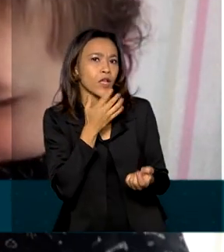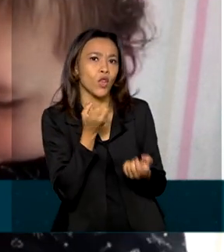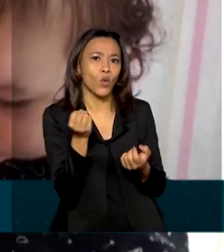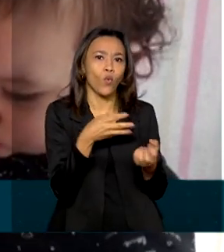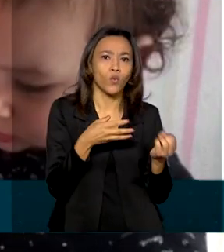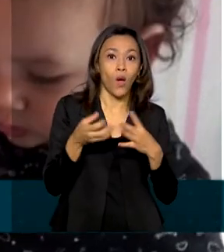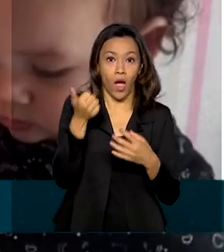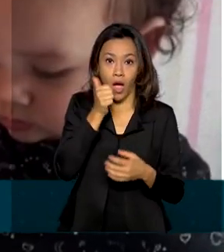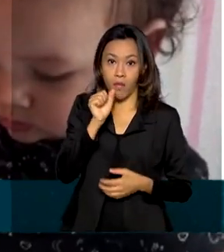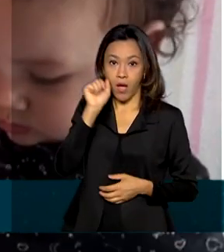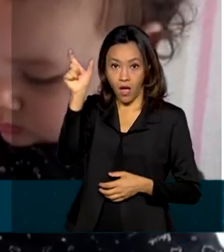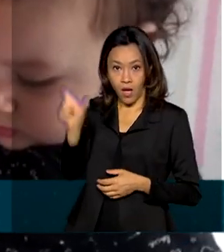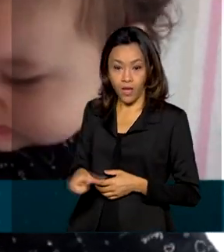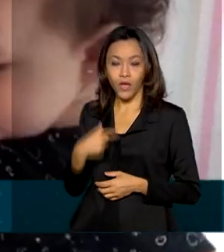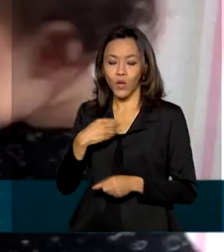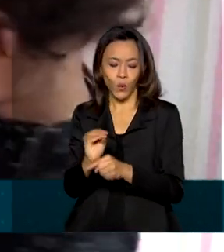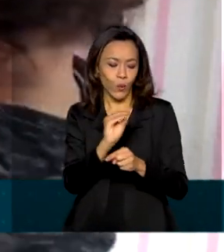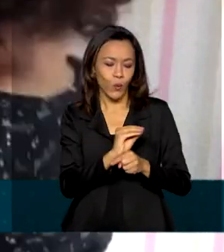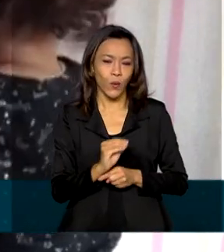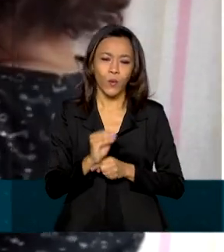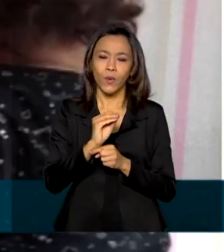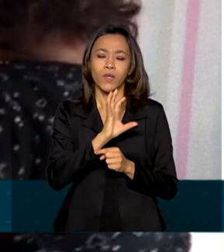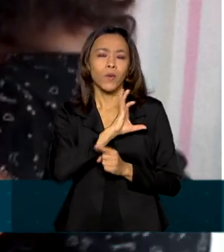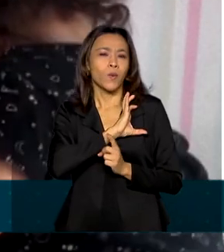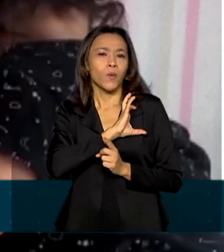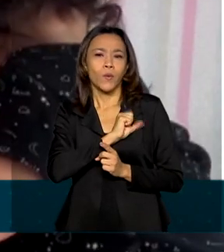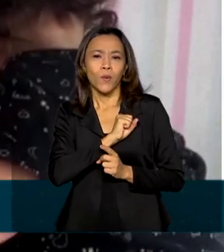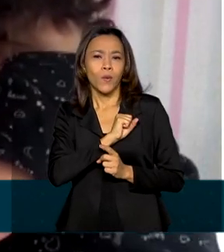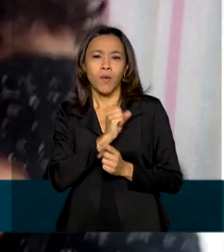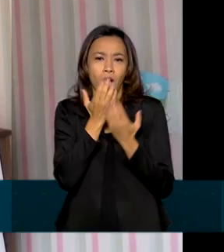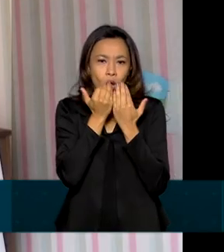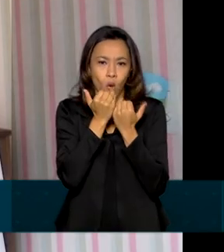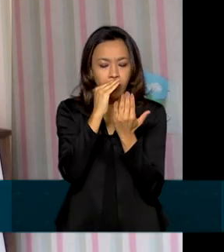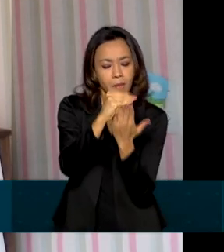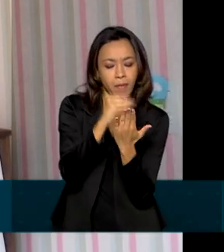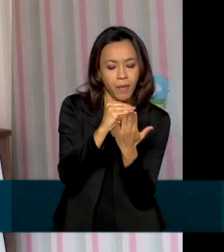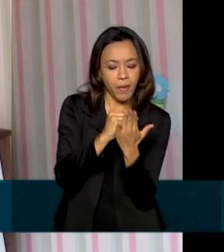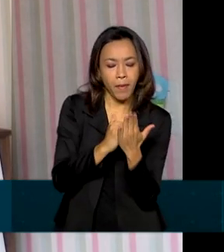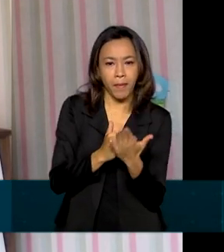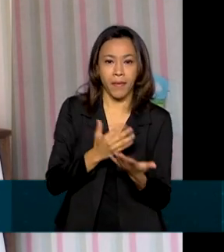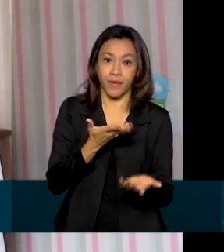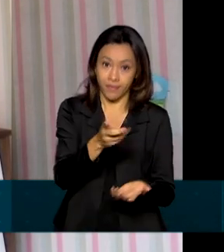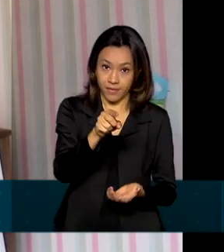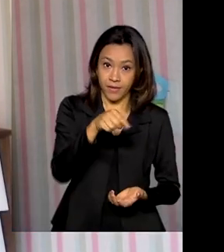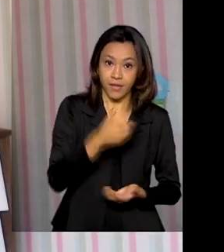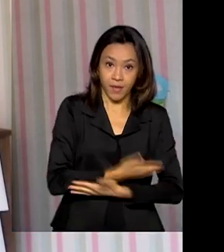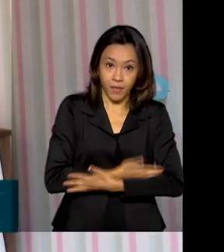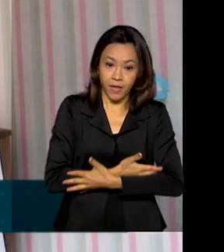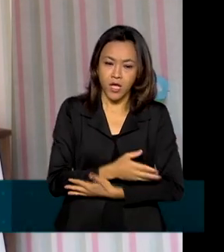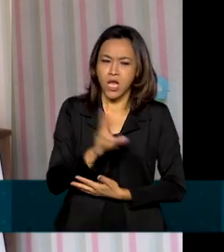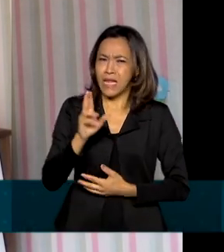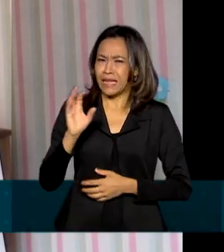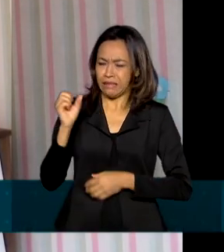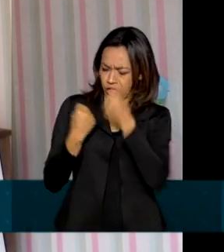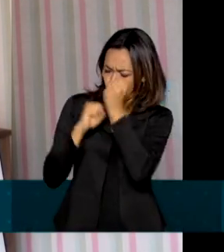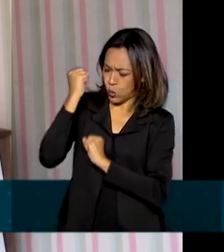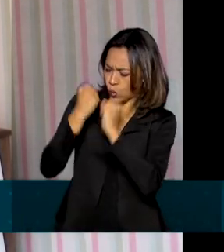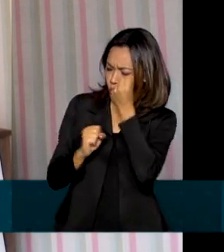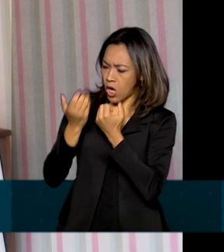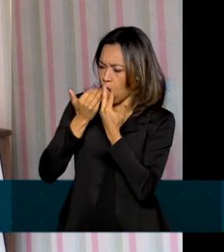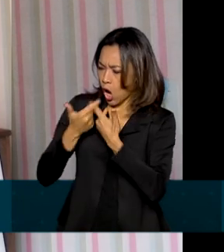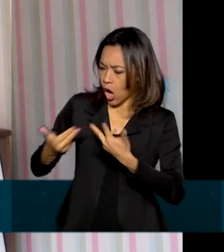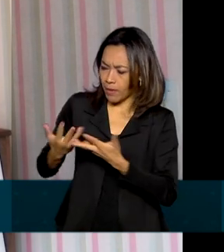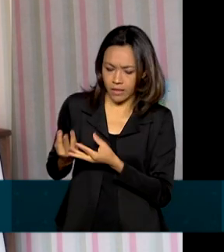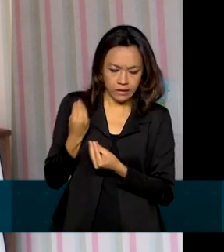a mãe, Patrícia, cuida com muito carinho do cardápio da pequena. A gente nunca deu nada do certificado para ela. Sempre procura